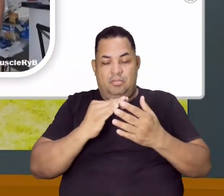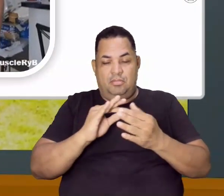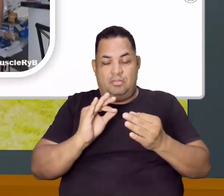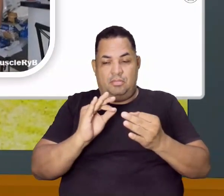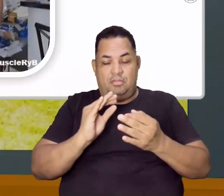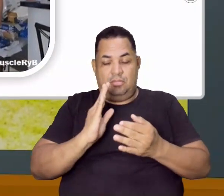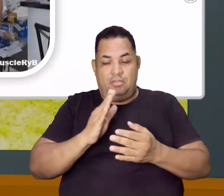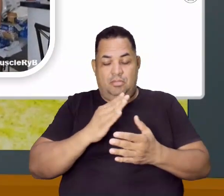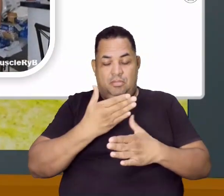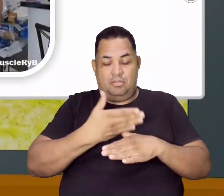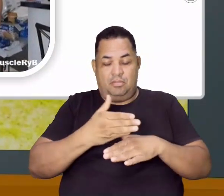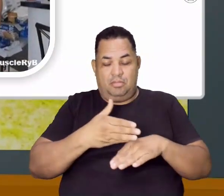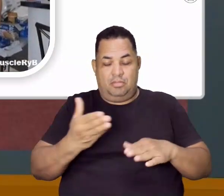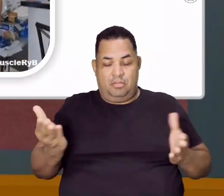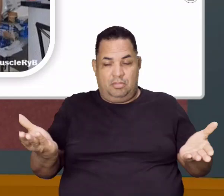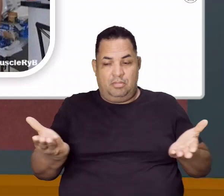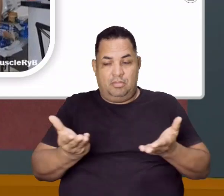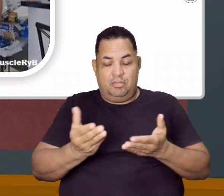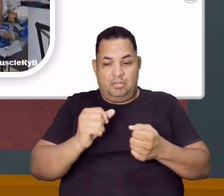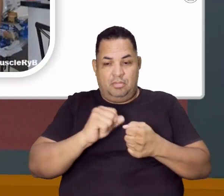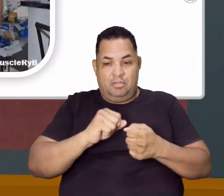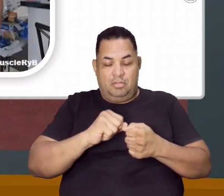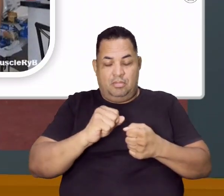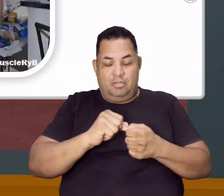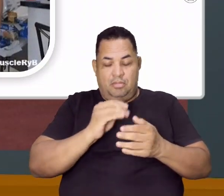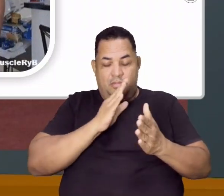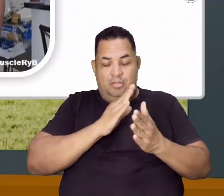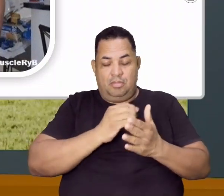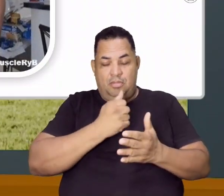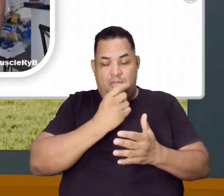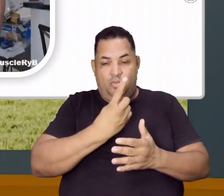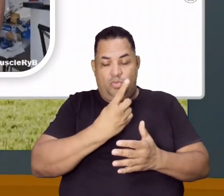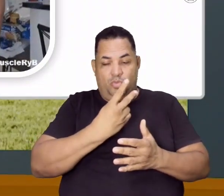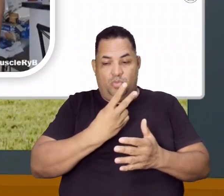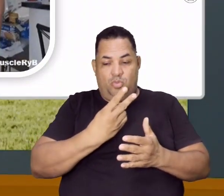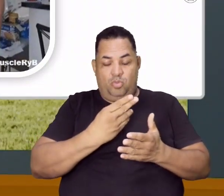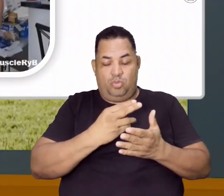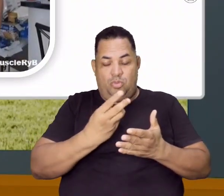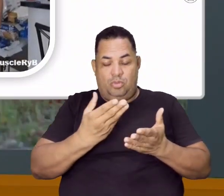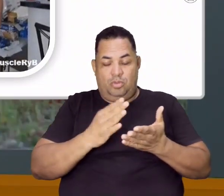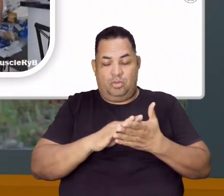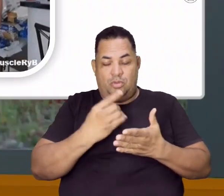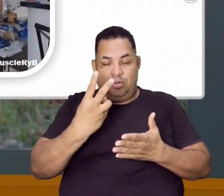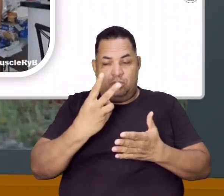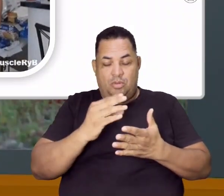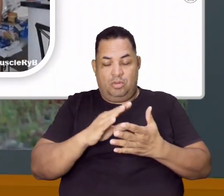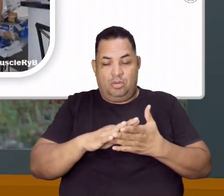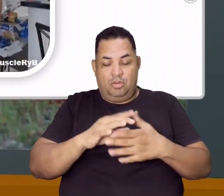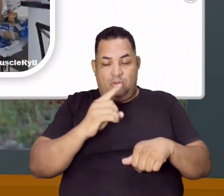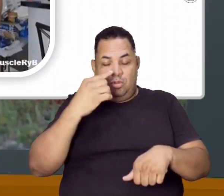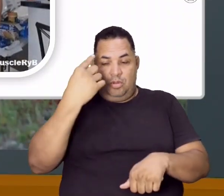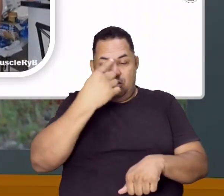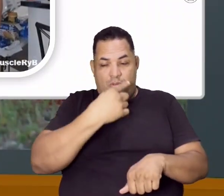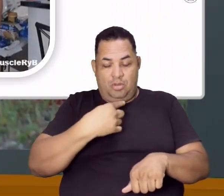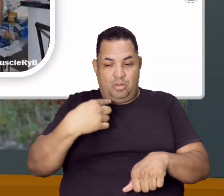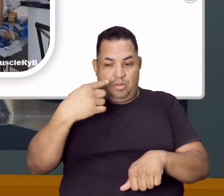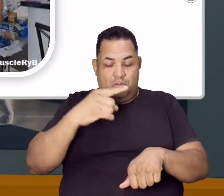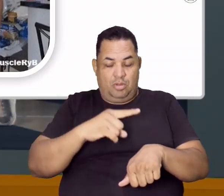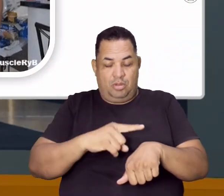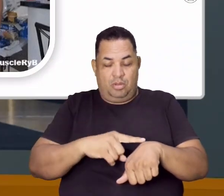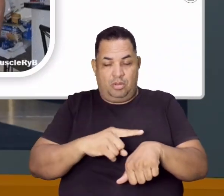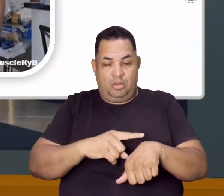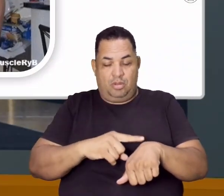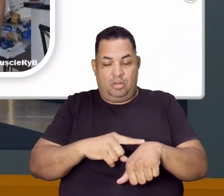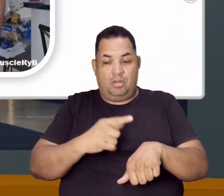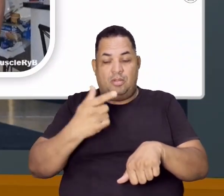Eu já treinei hoje. Eu já fiz as minhas séries. Eu já treinei uma hora, duas horas. De manhã, aí eu vou